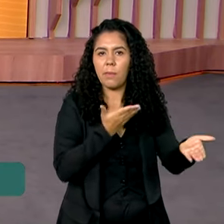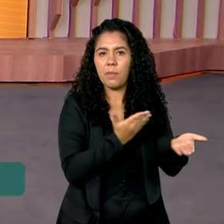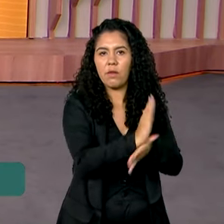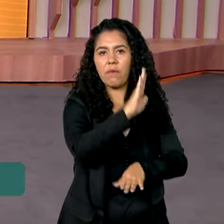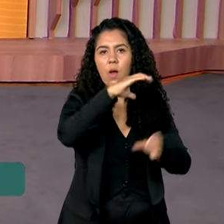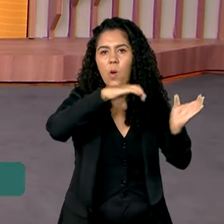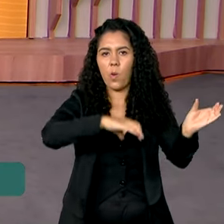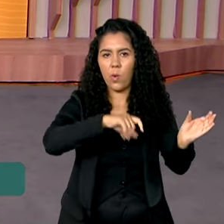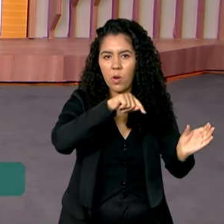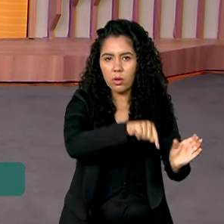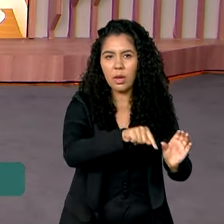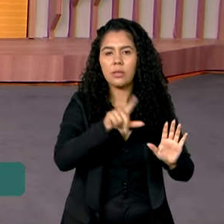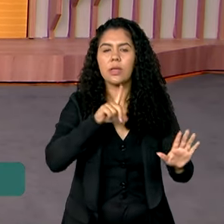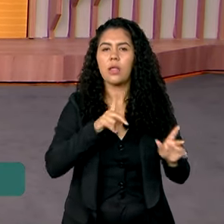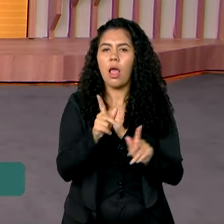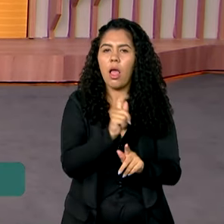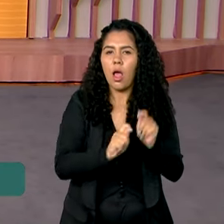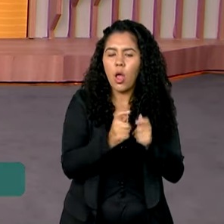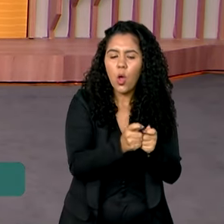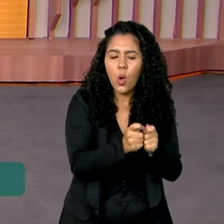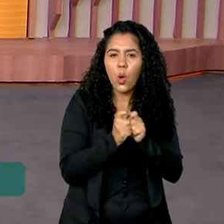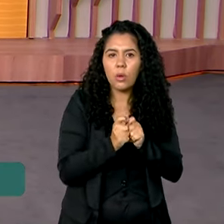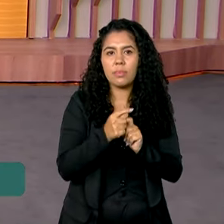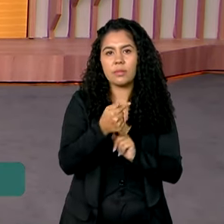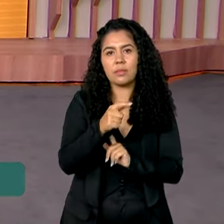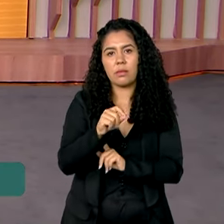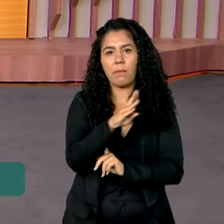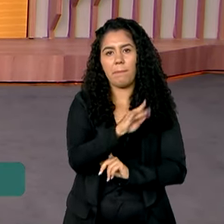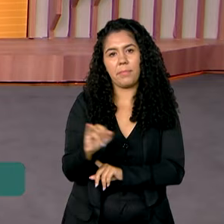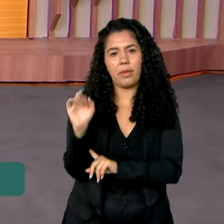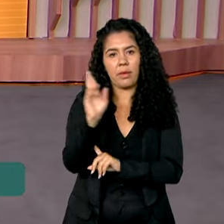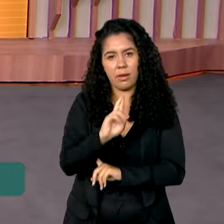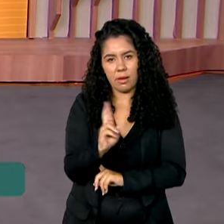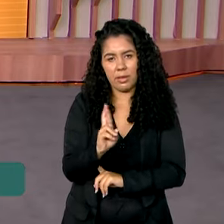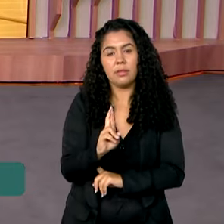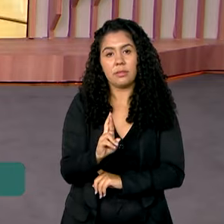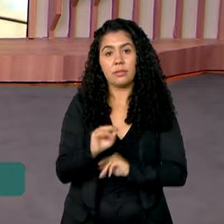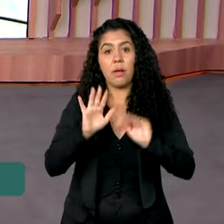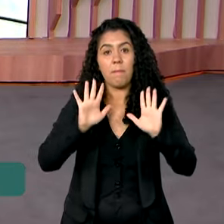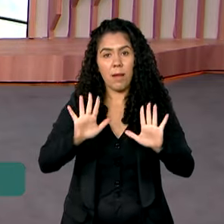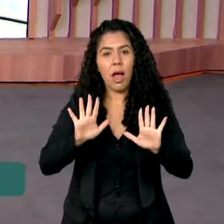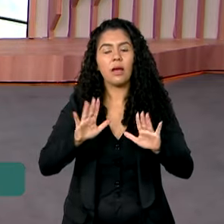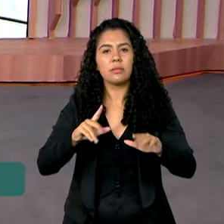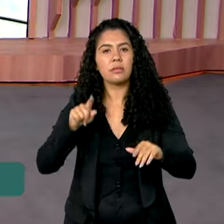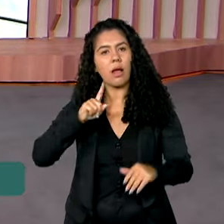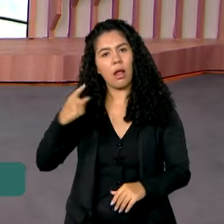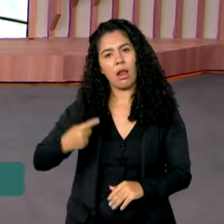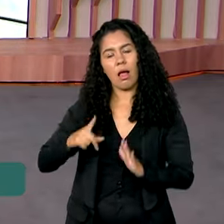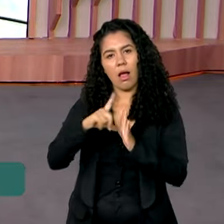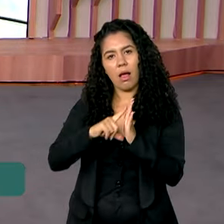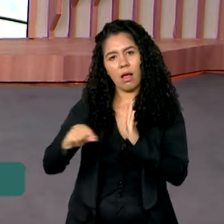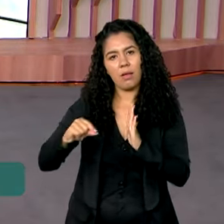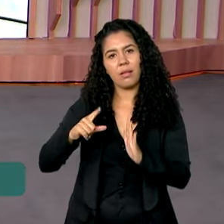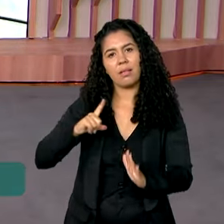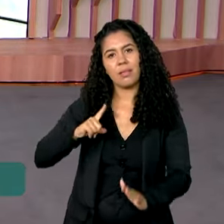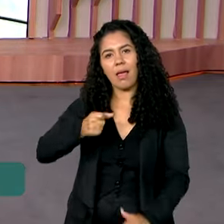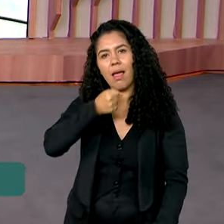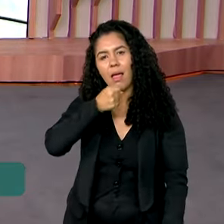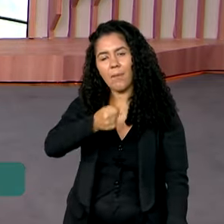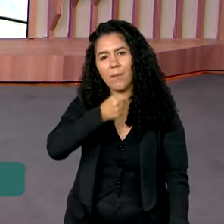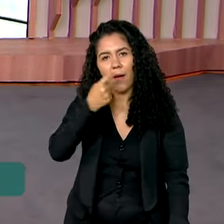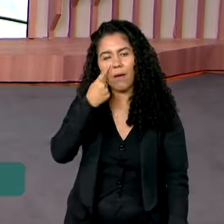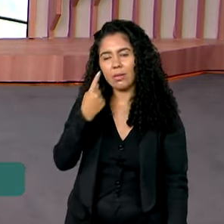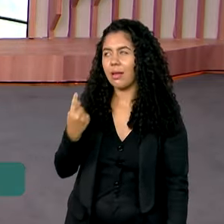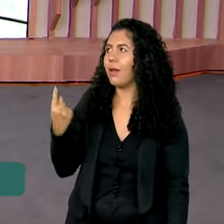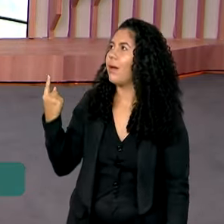Nacional, prevê uma economia aí, como você viu, de 70 bilhões de reais. Ao vivo, do Palácio do Planalto, Jéssica Gonçalves